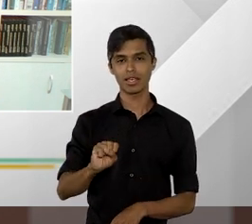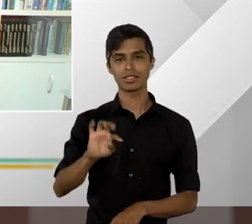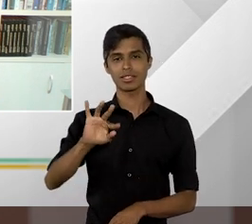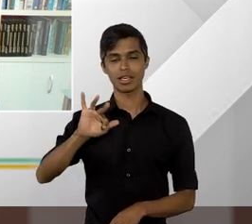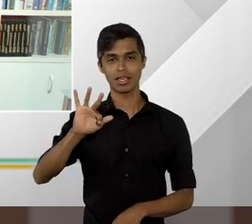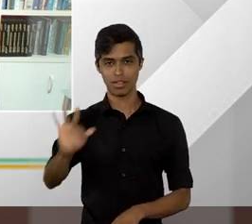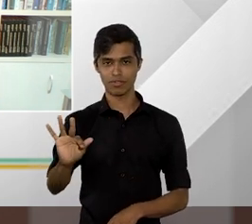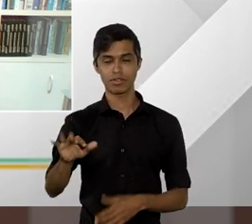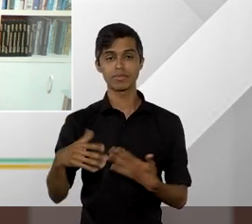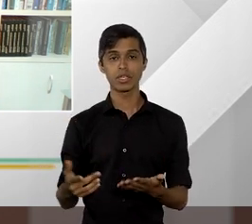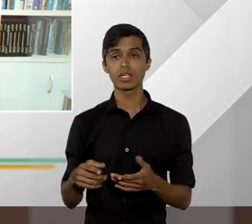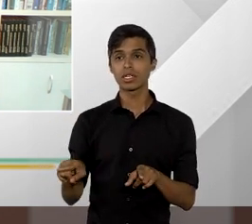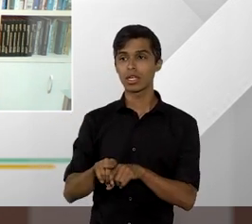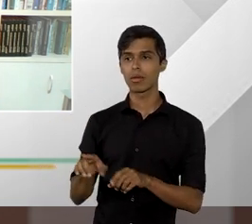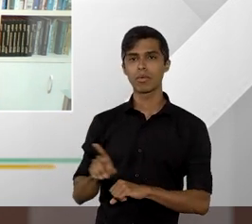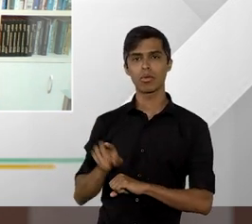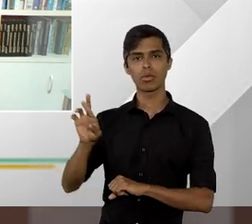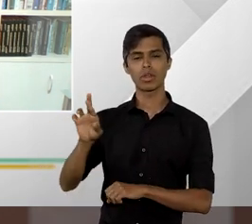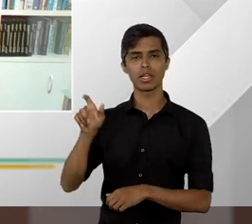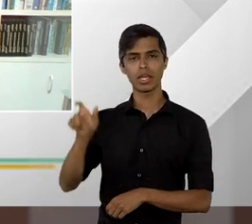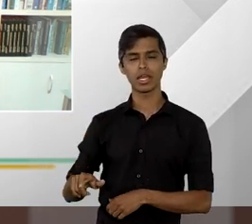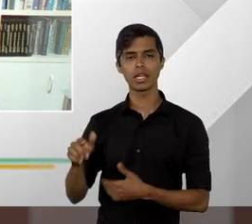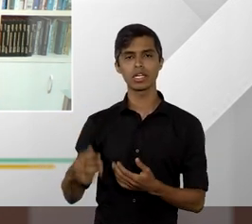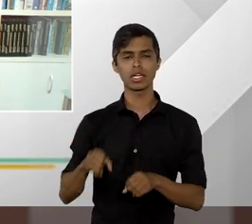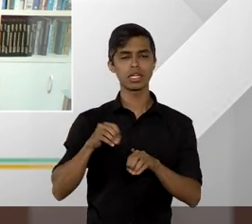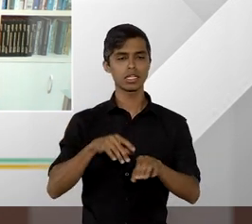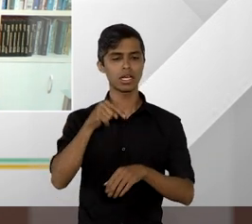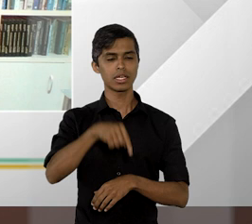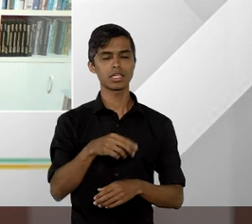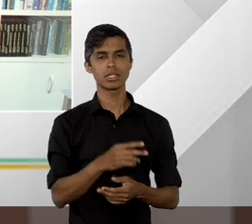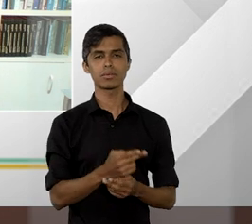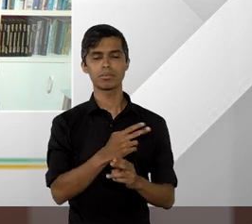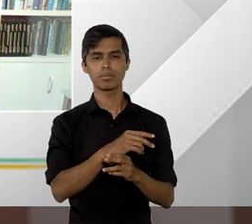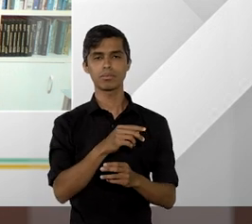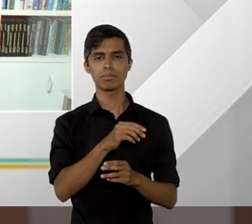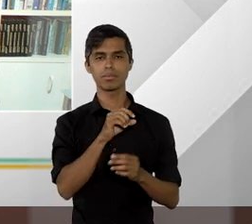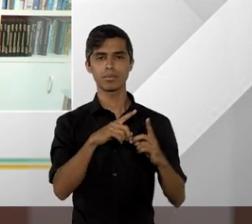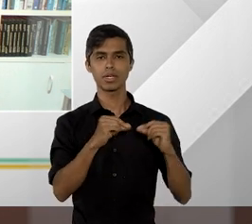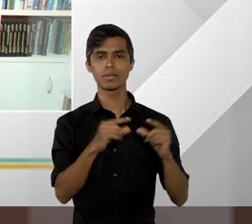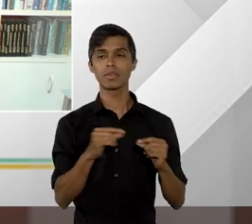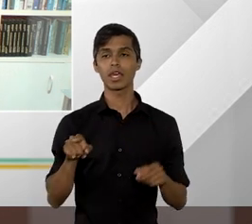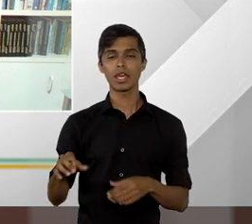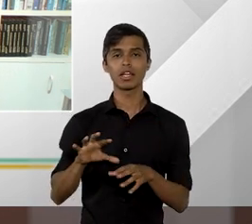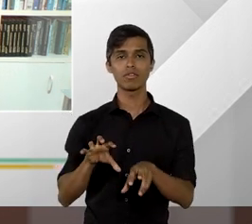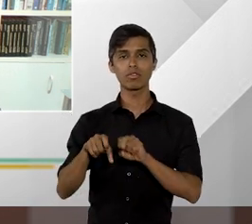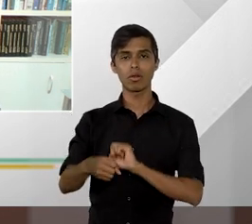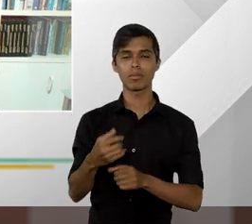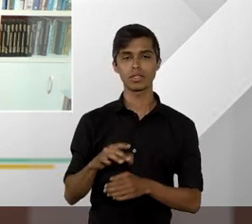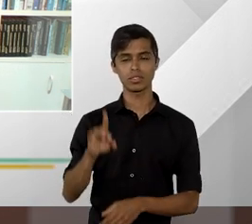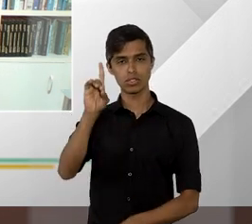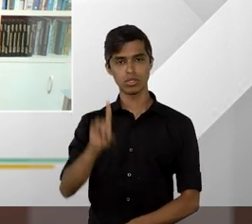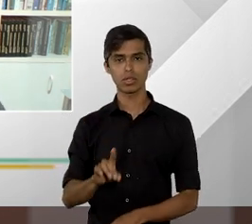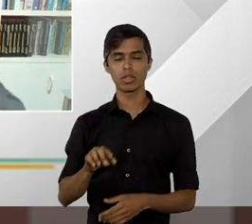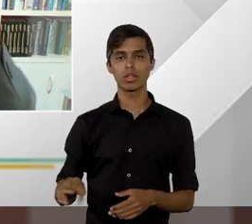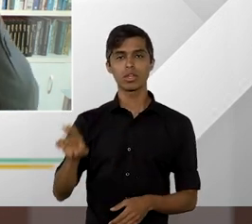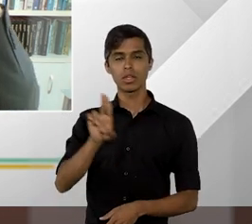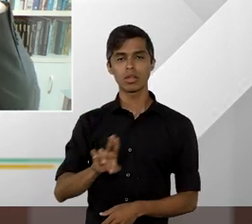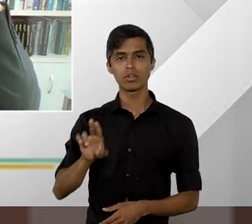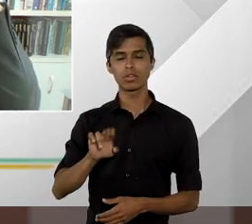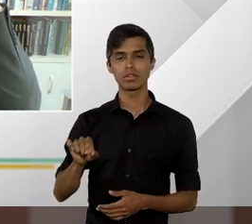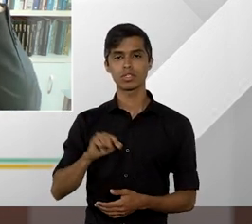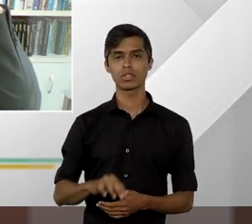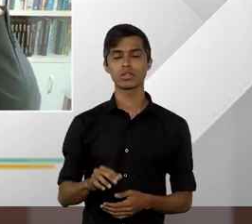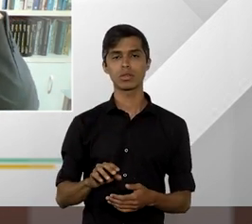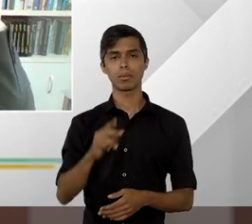Doutorado de Instituição de Ensino aqui de Brasília, graduado em Direito pela Universidade Estadual de Ponta